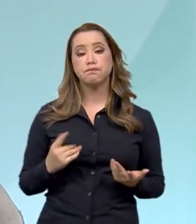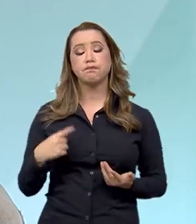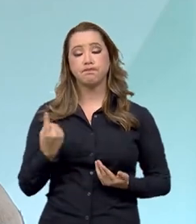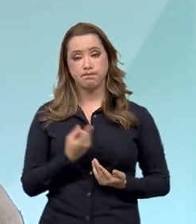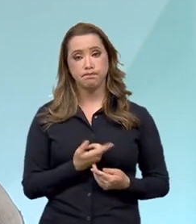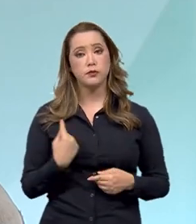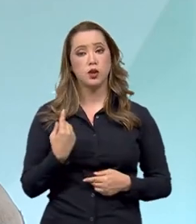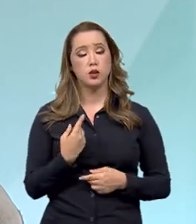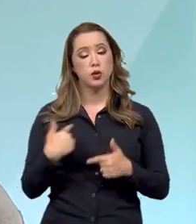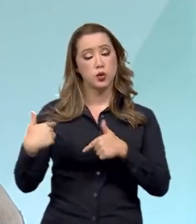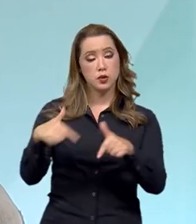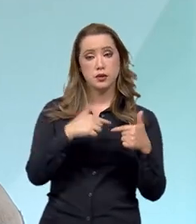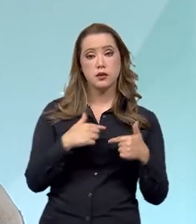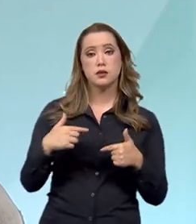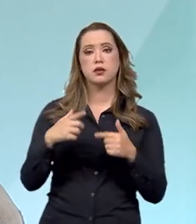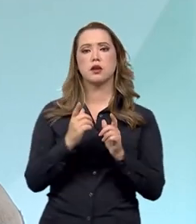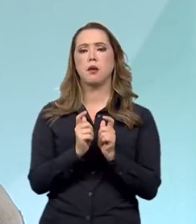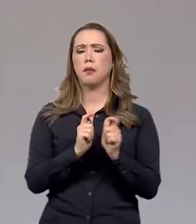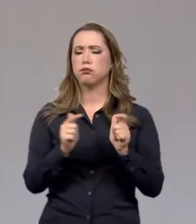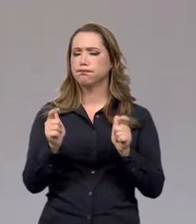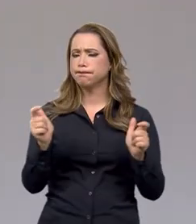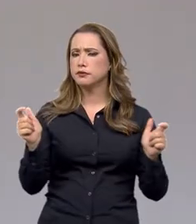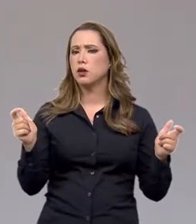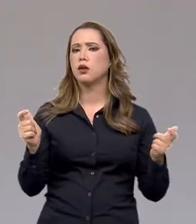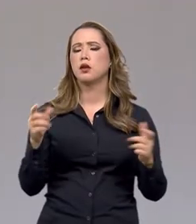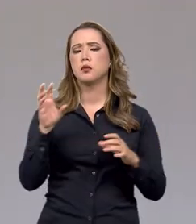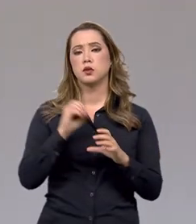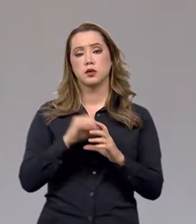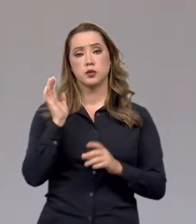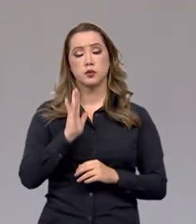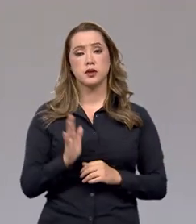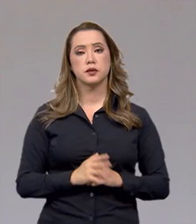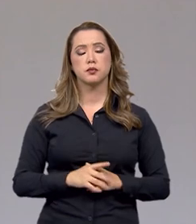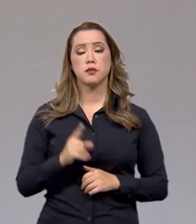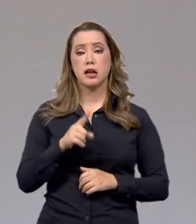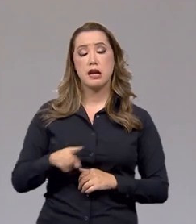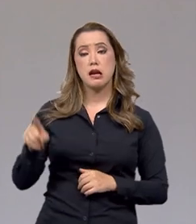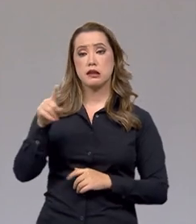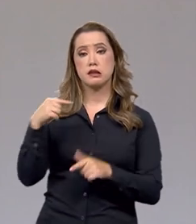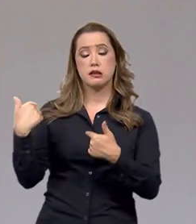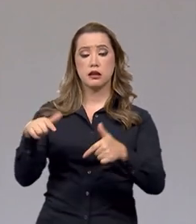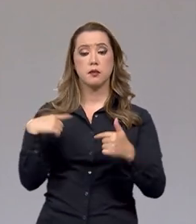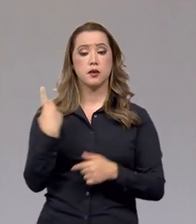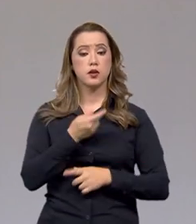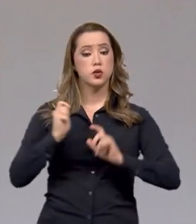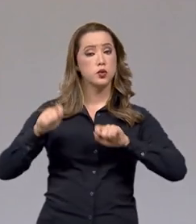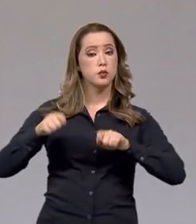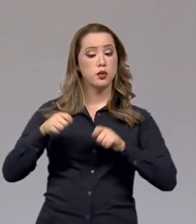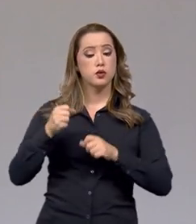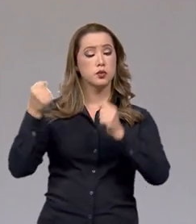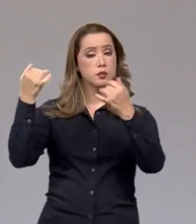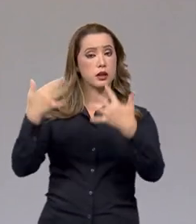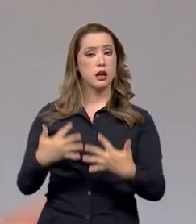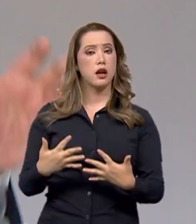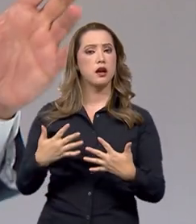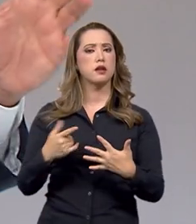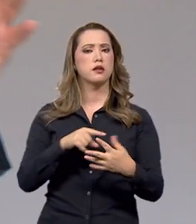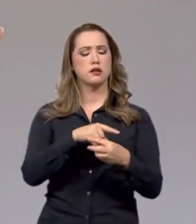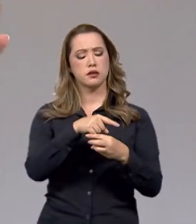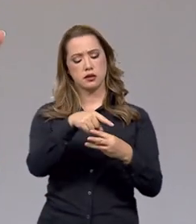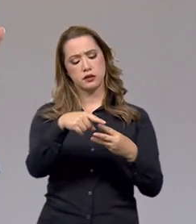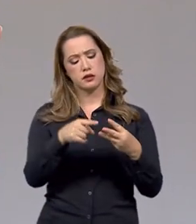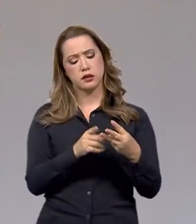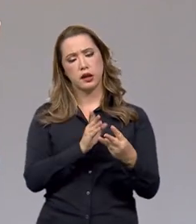ambiente do nosso país. Isso é muito importante, que é a função do Estado. E essas atividades, a gente pode dizer que se dividem em três